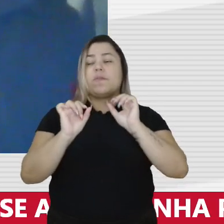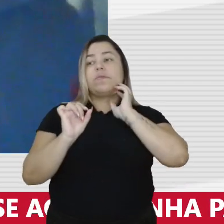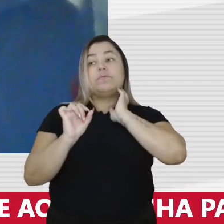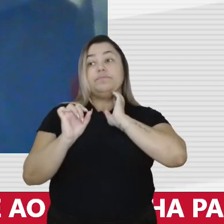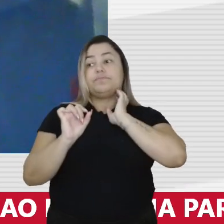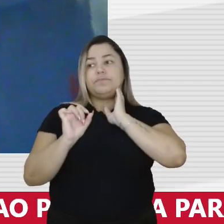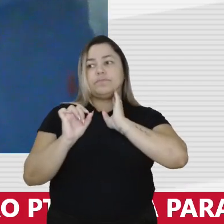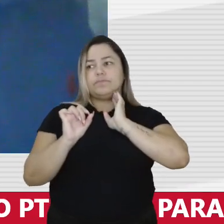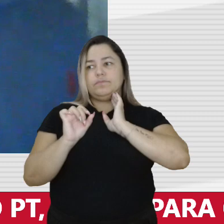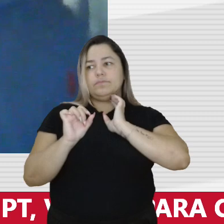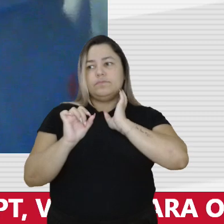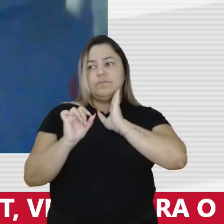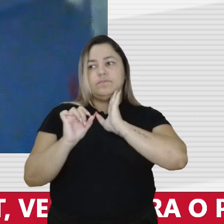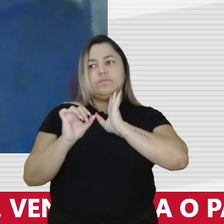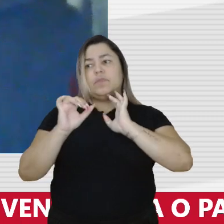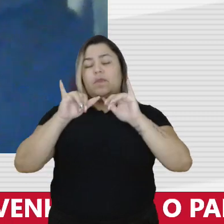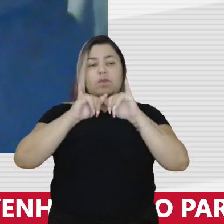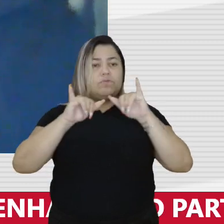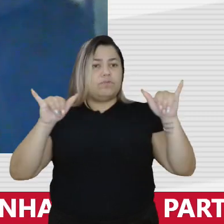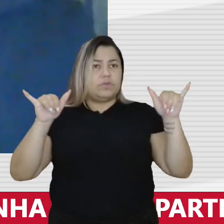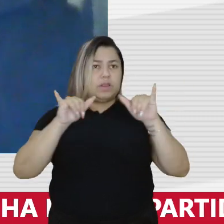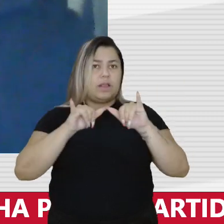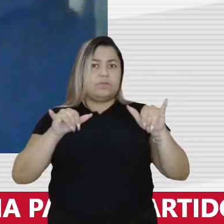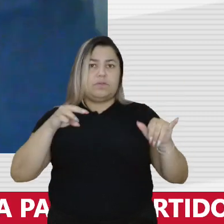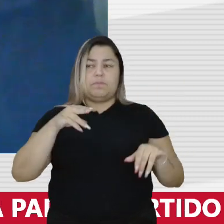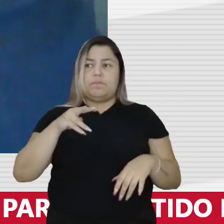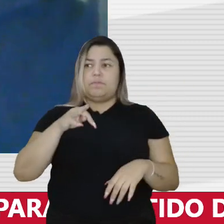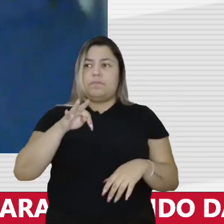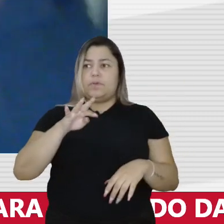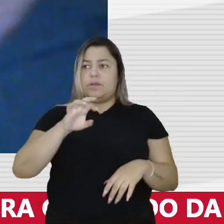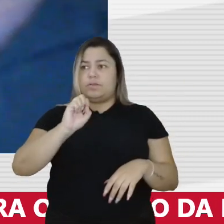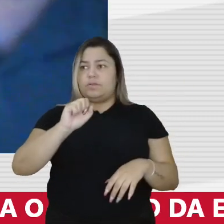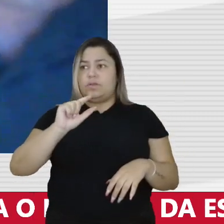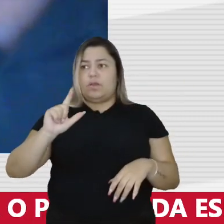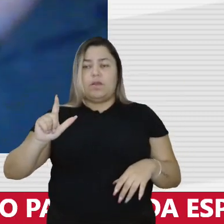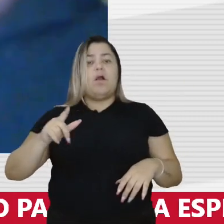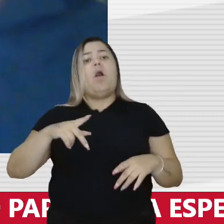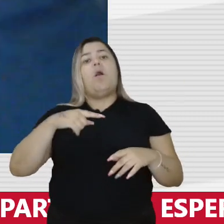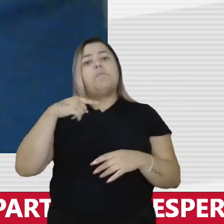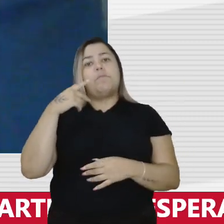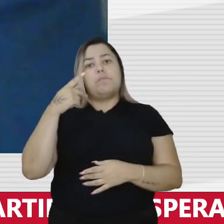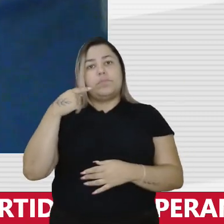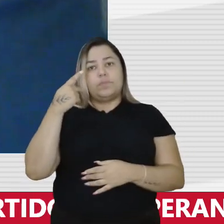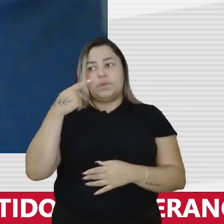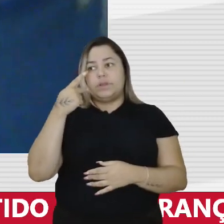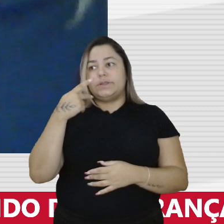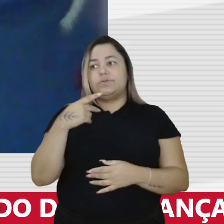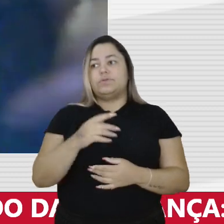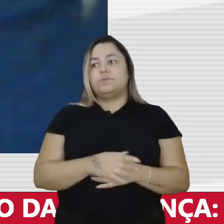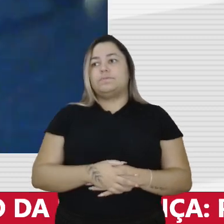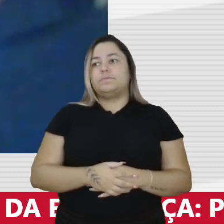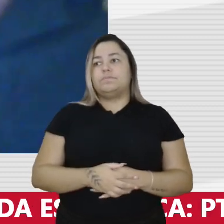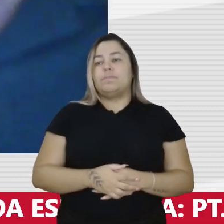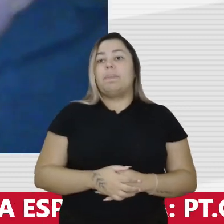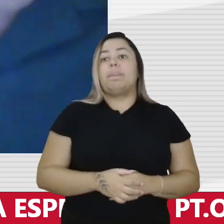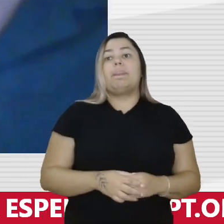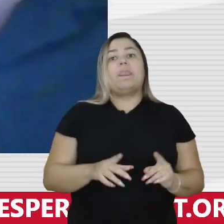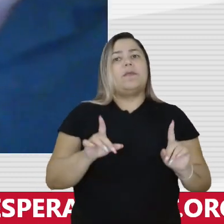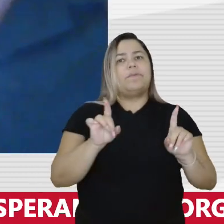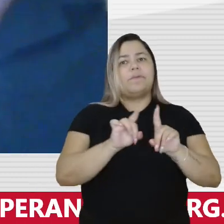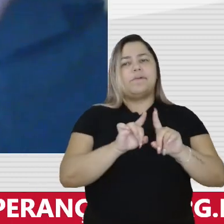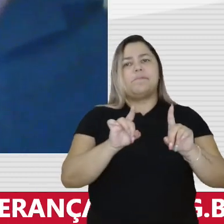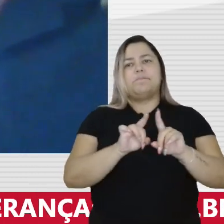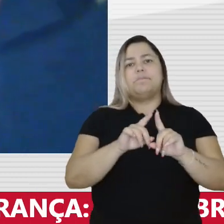a divulgação desse material é uma divulgação política e acima de política